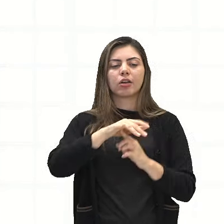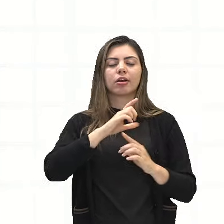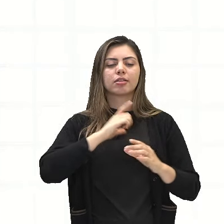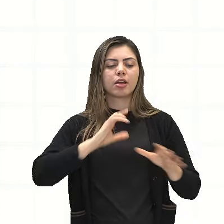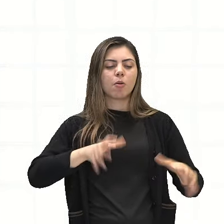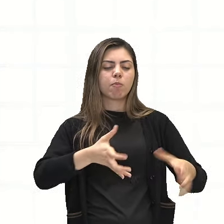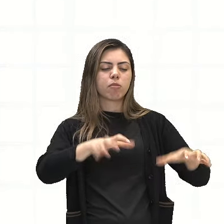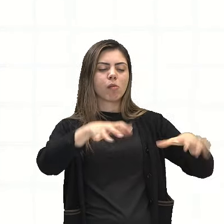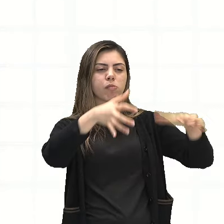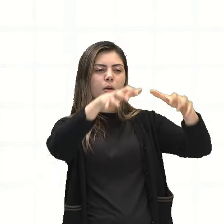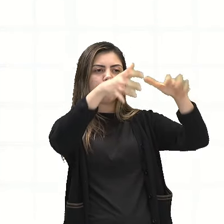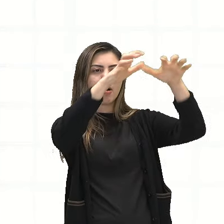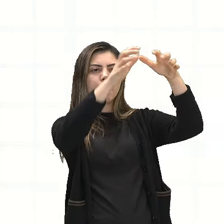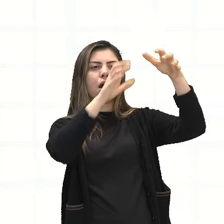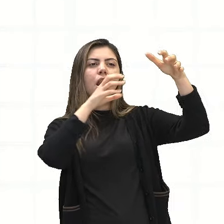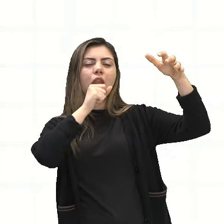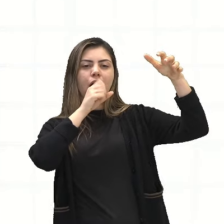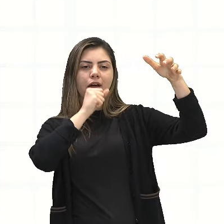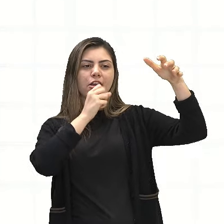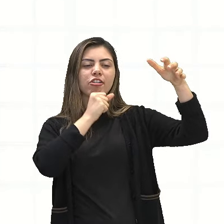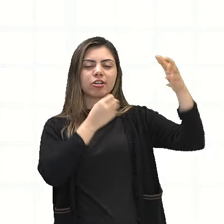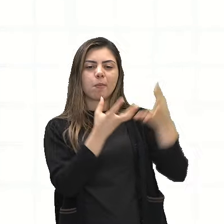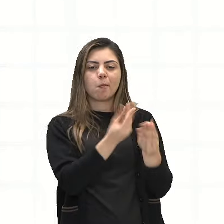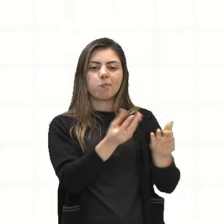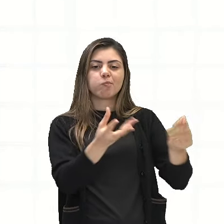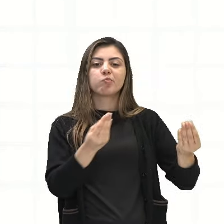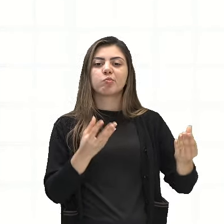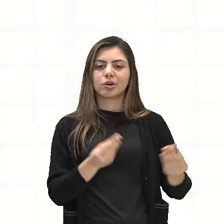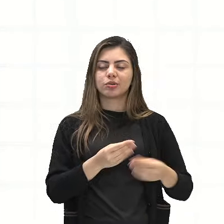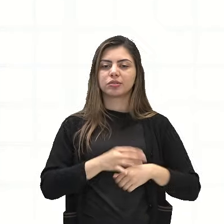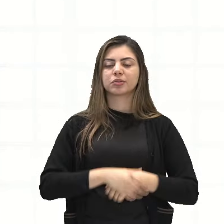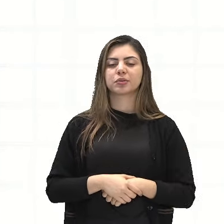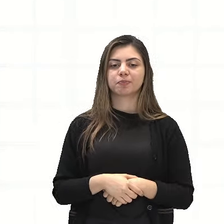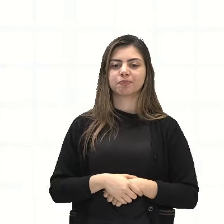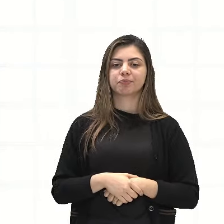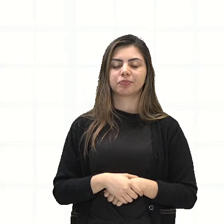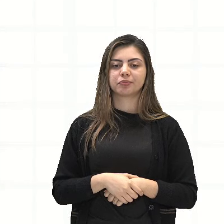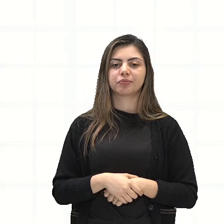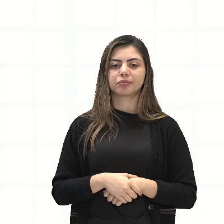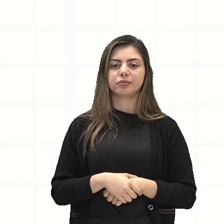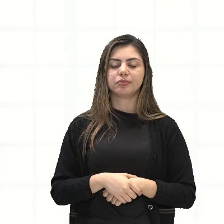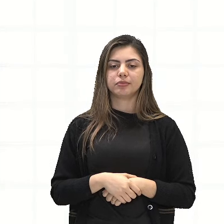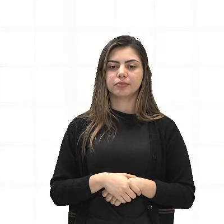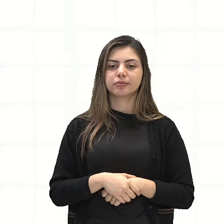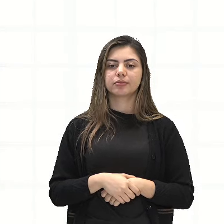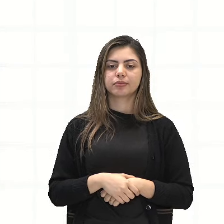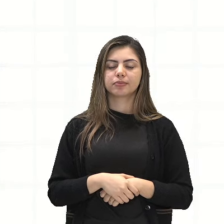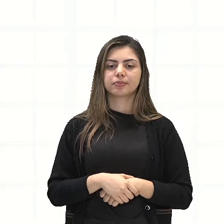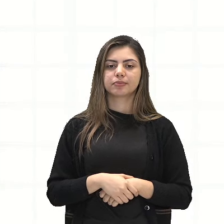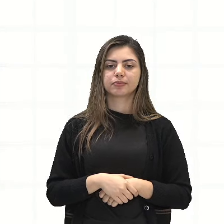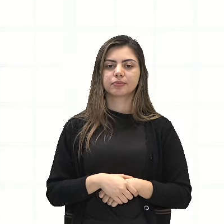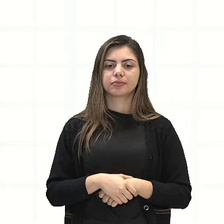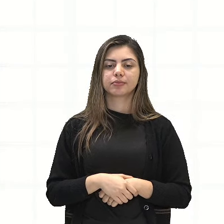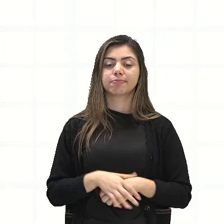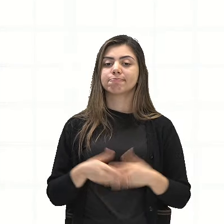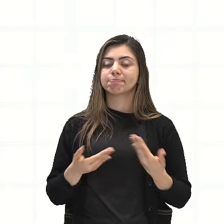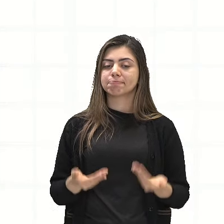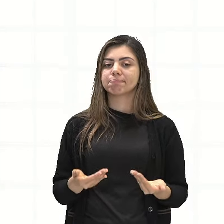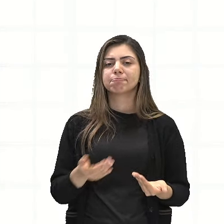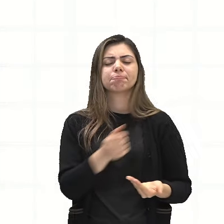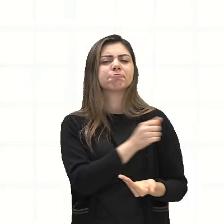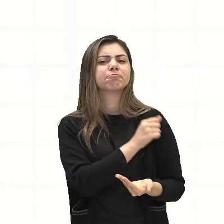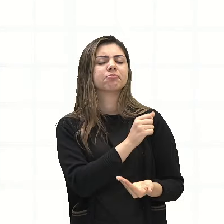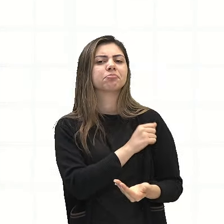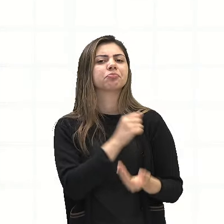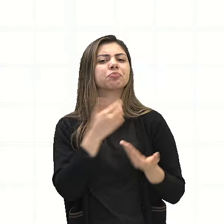altas as pirâmides e pilhas nos mercados e nas feiras. Turmas,